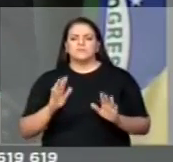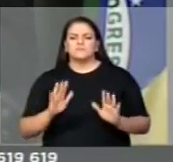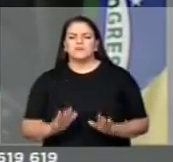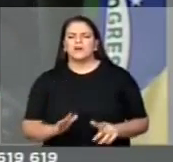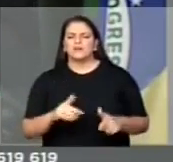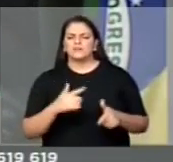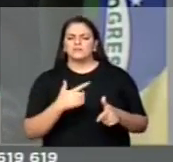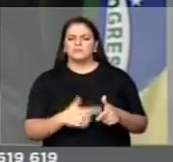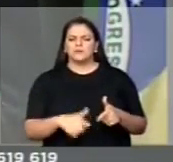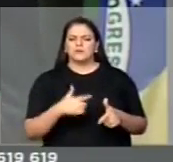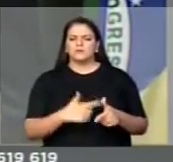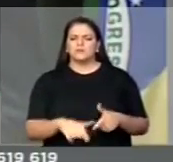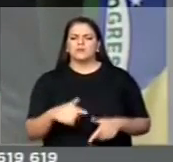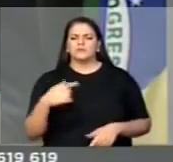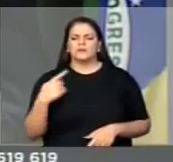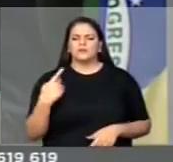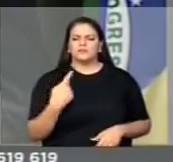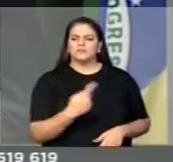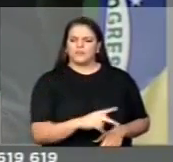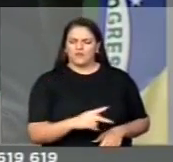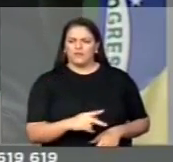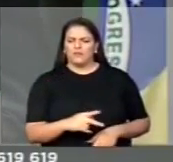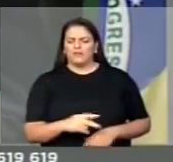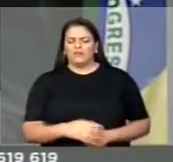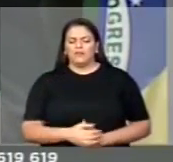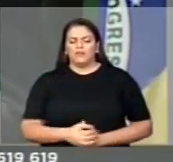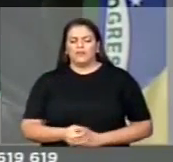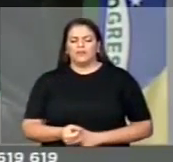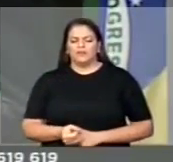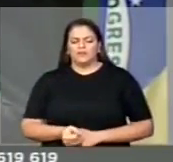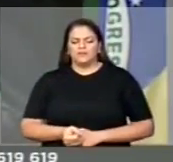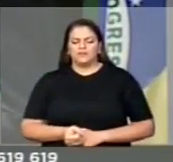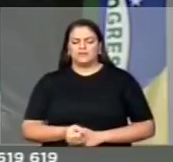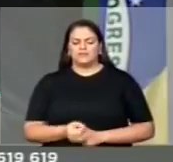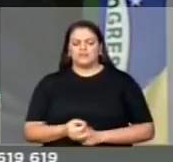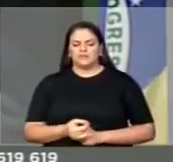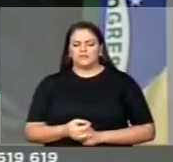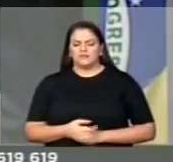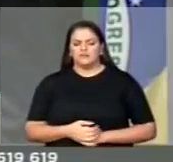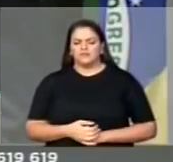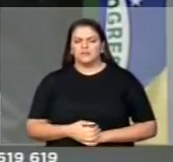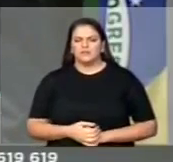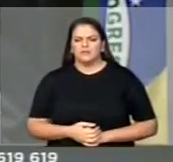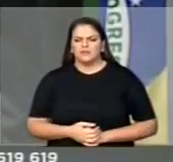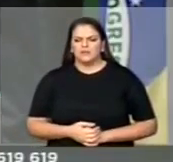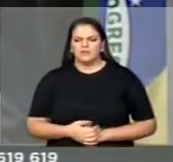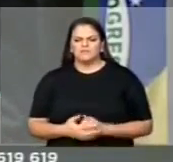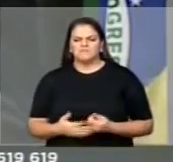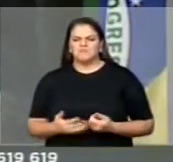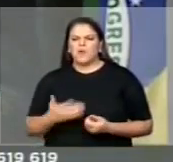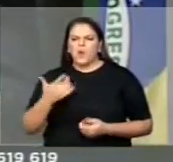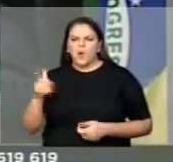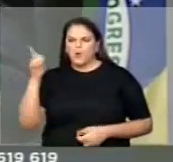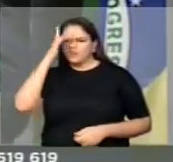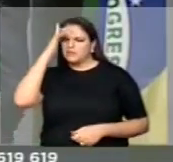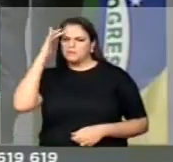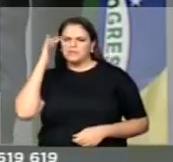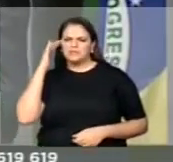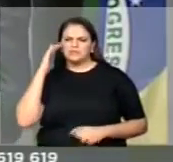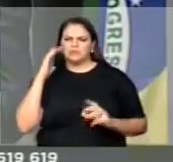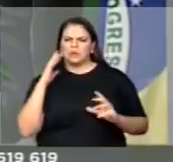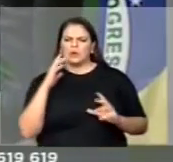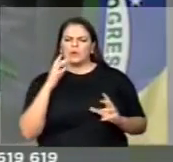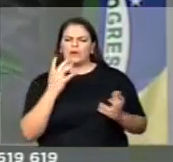possa alguém na casa se aliar e se abraçar aos problemas dele? Quando chega um